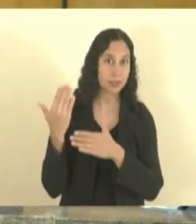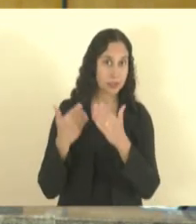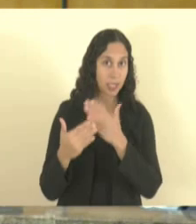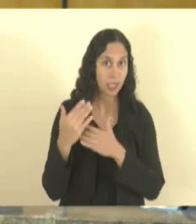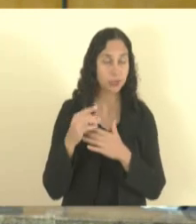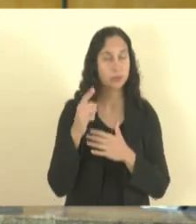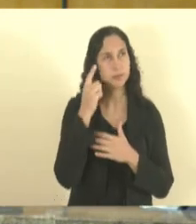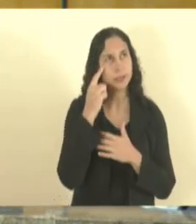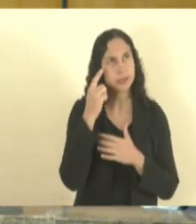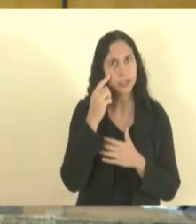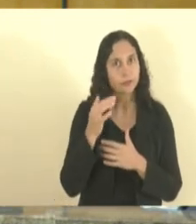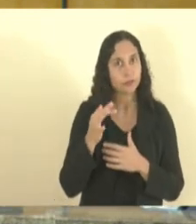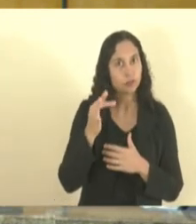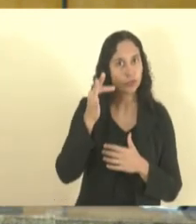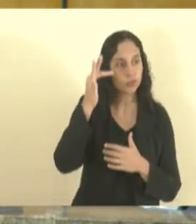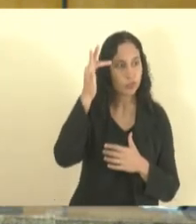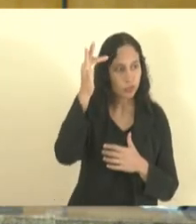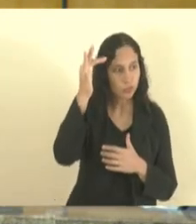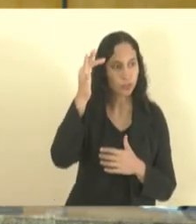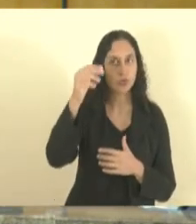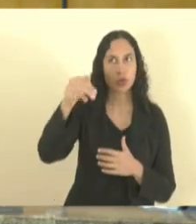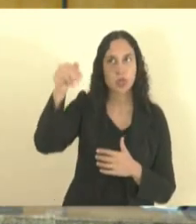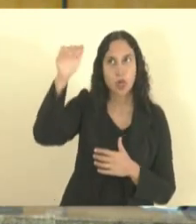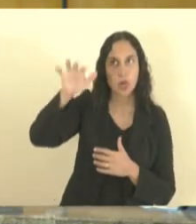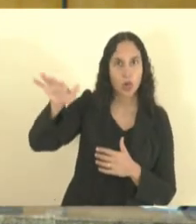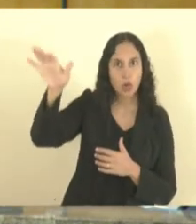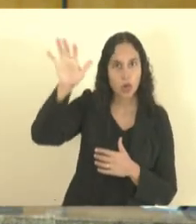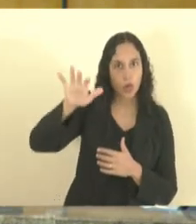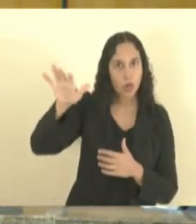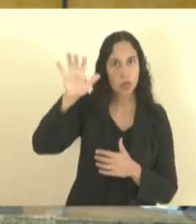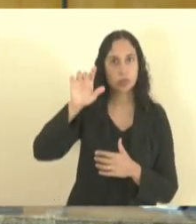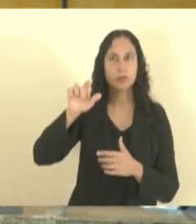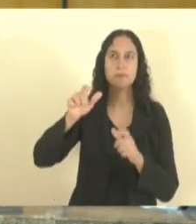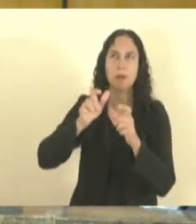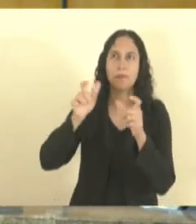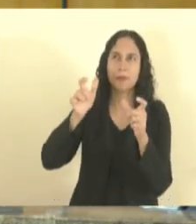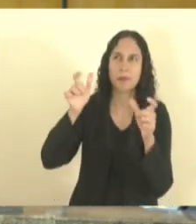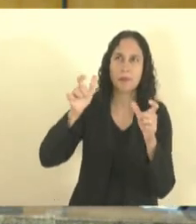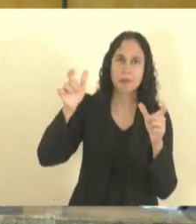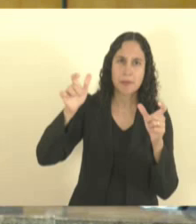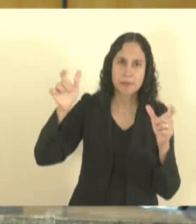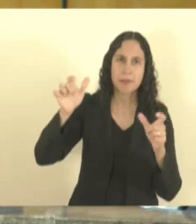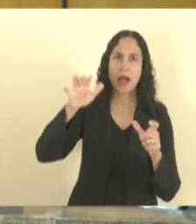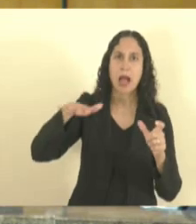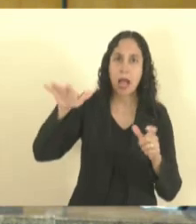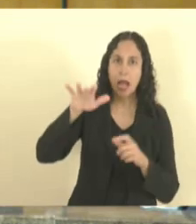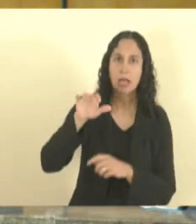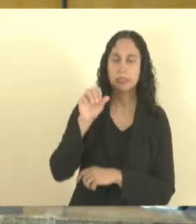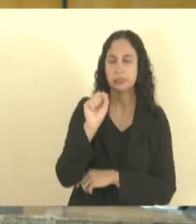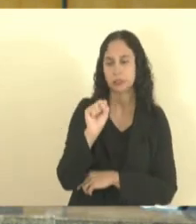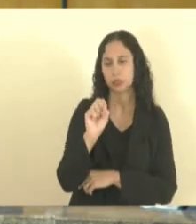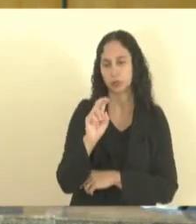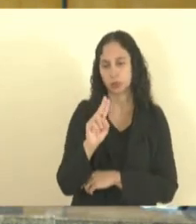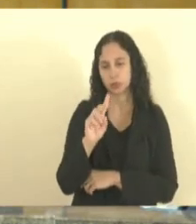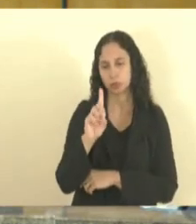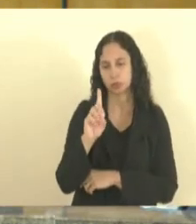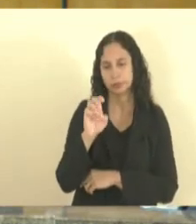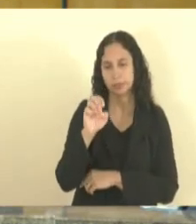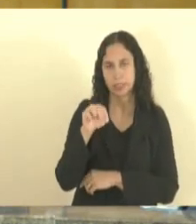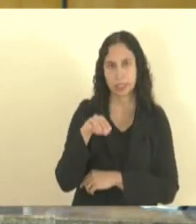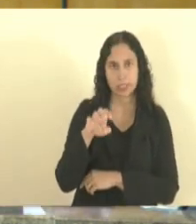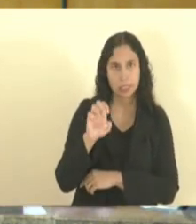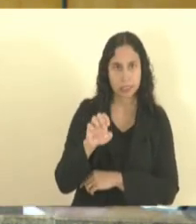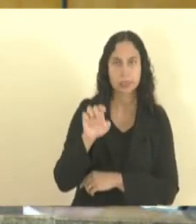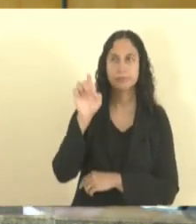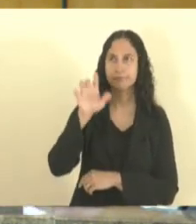um deslanchar da região norte noroeste pela presença do Banco do Nordeste por ser área de Sudene e outros entre aspas privilégios que